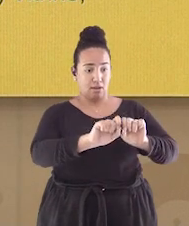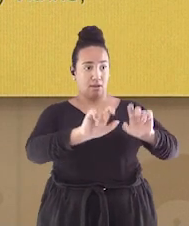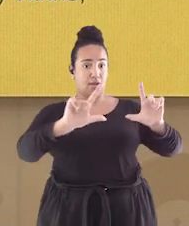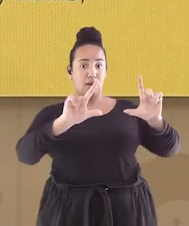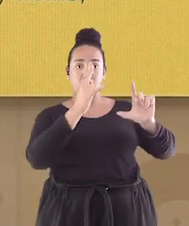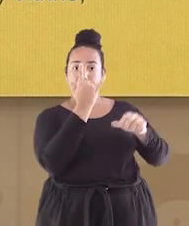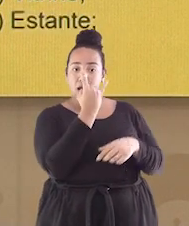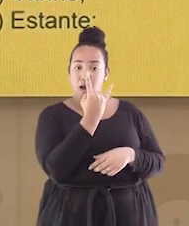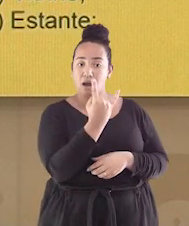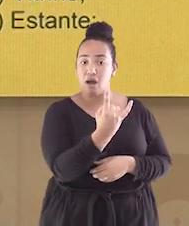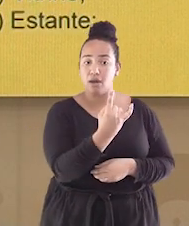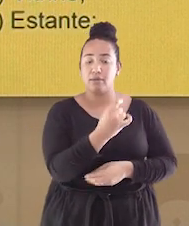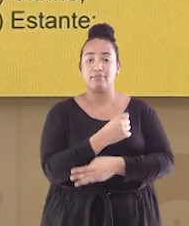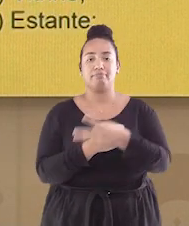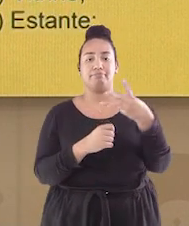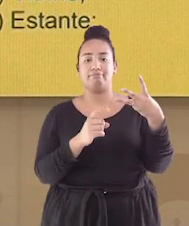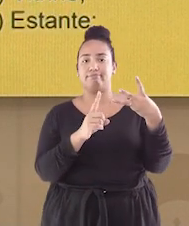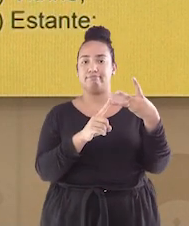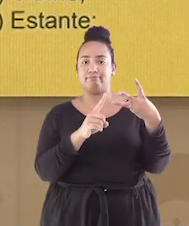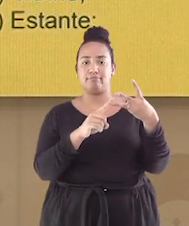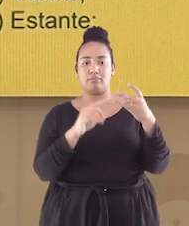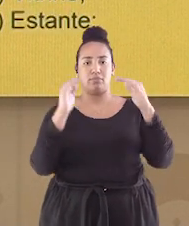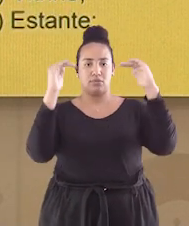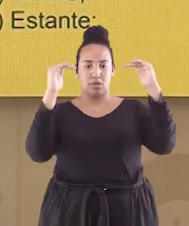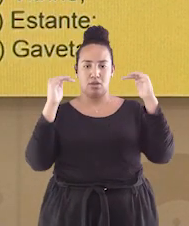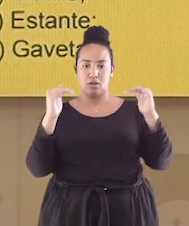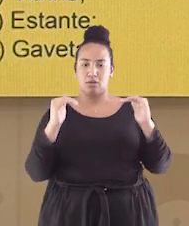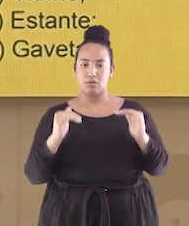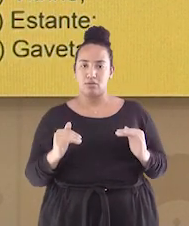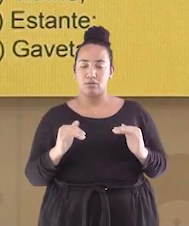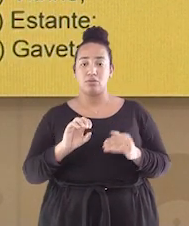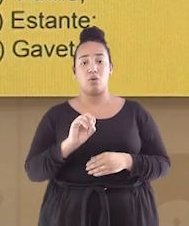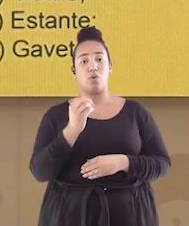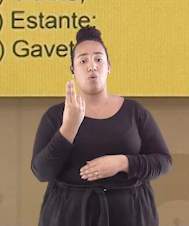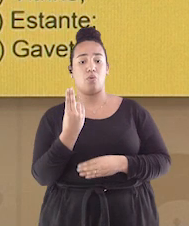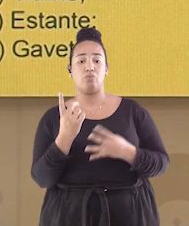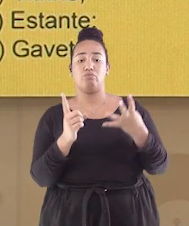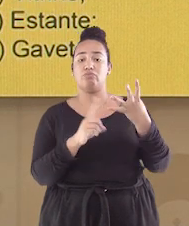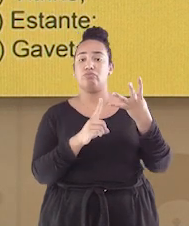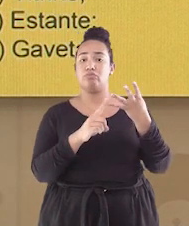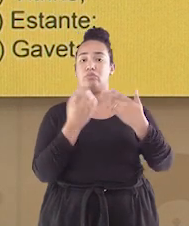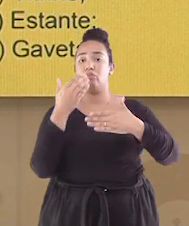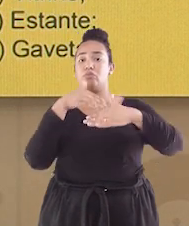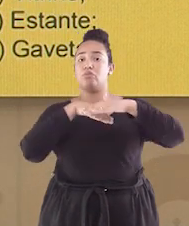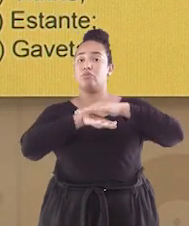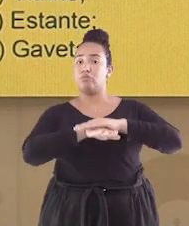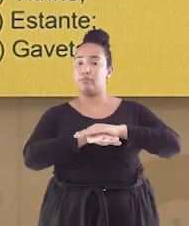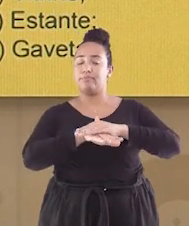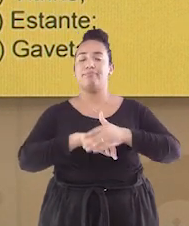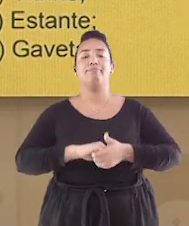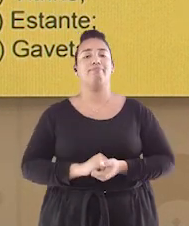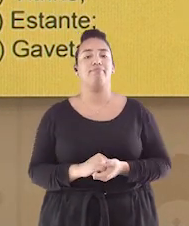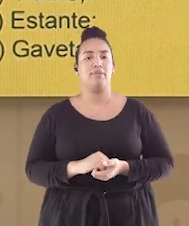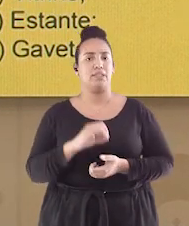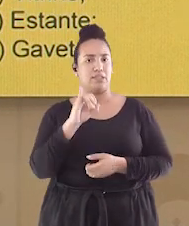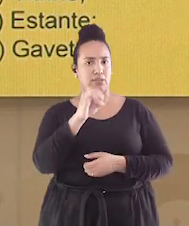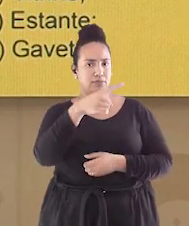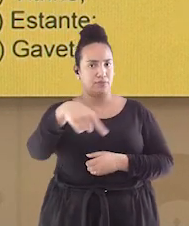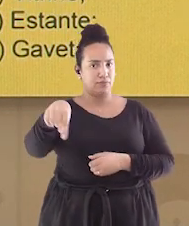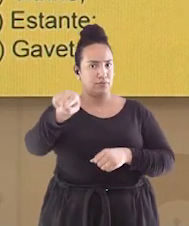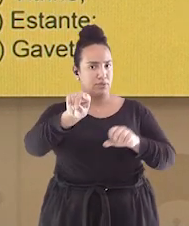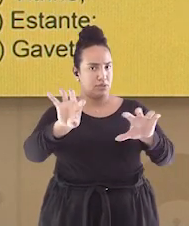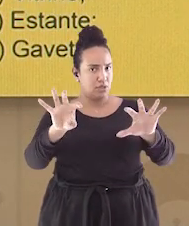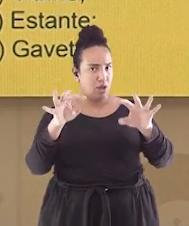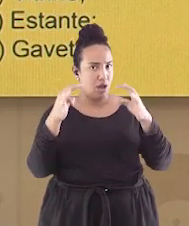vitrine. Letra C, estante. Ou letra D, gaveta. Se você prestou muita